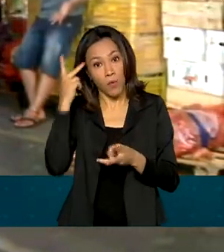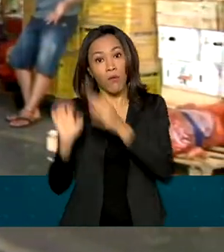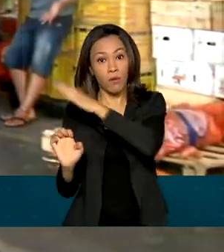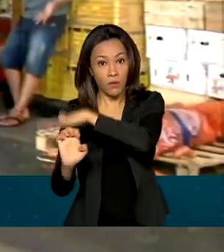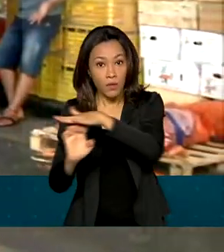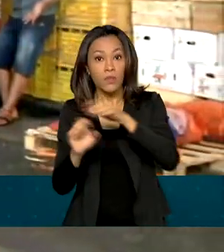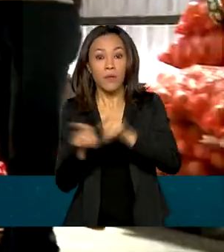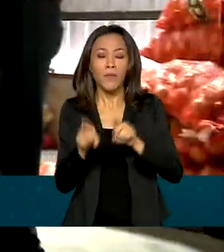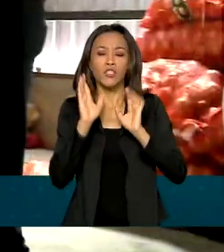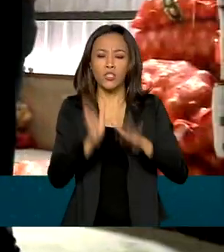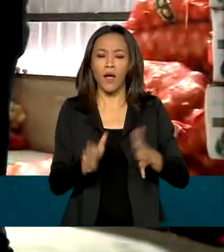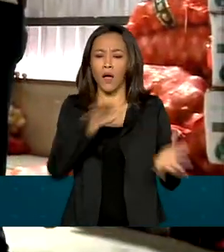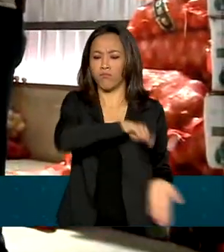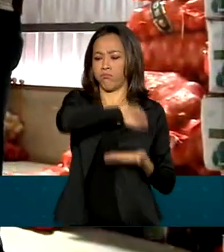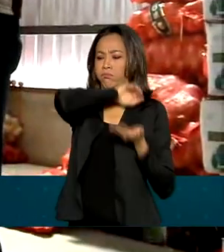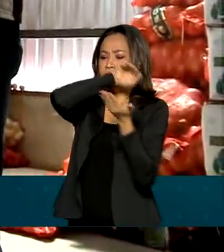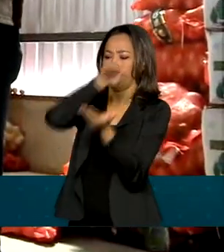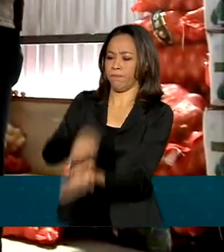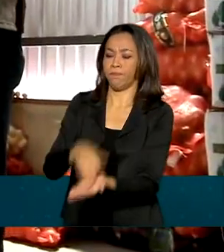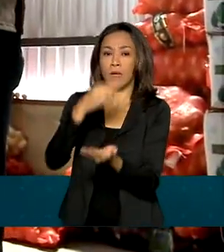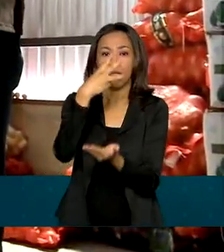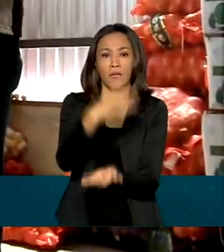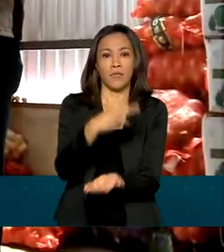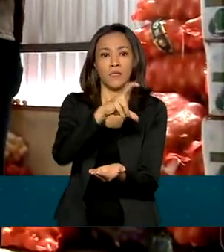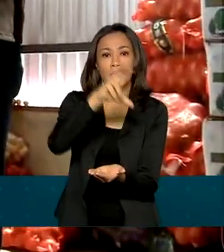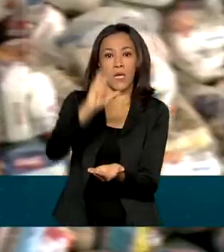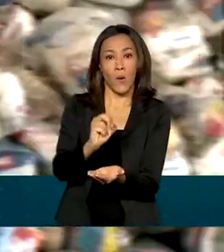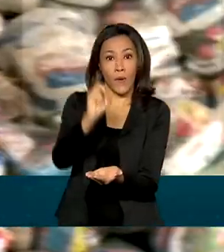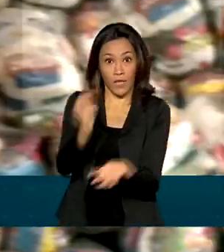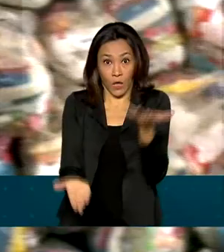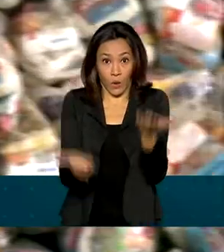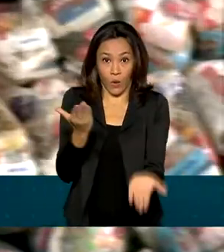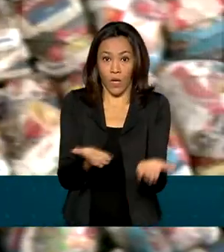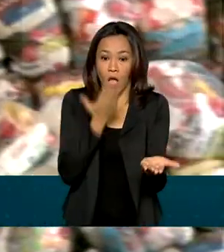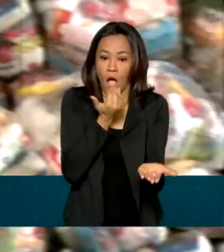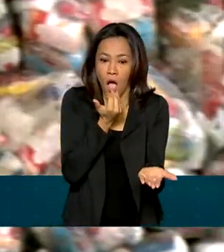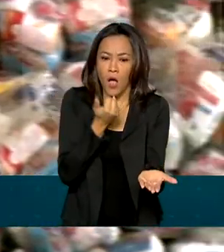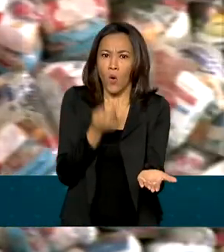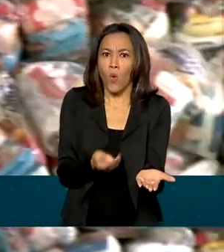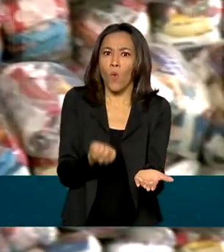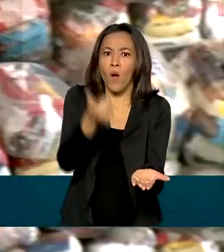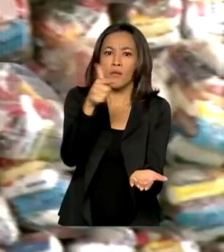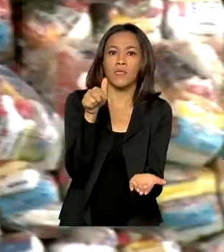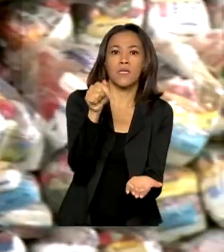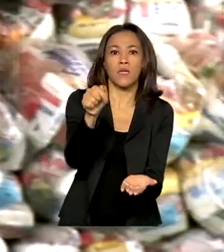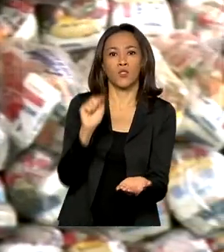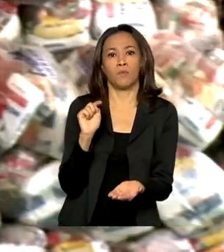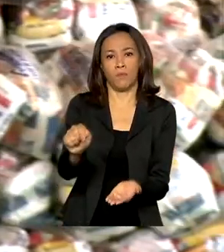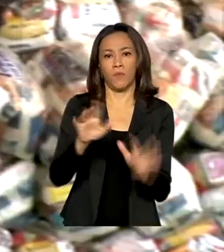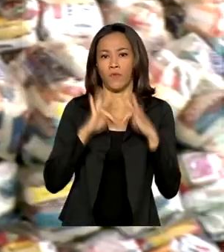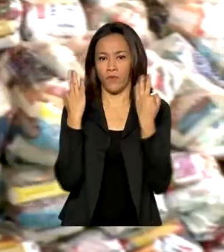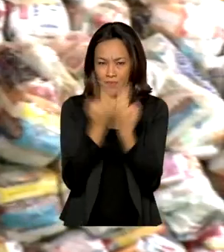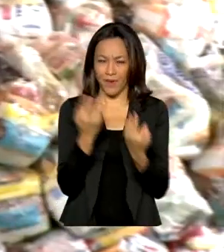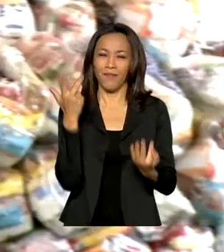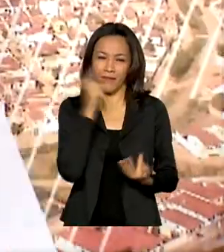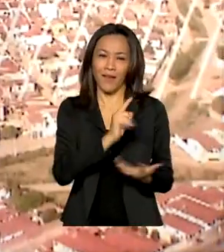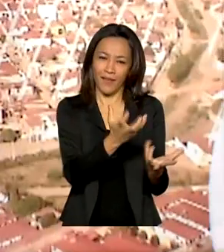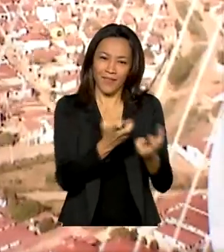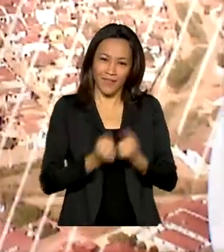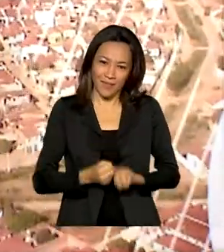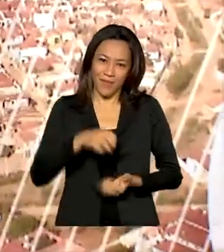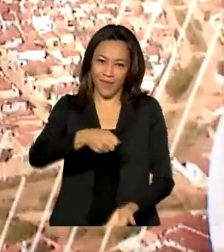enviaram cerca de 350 toneladas de alimentos. Quase 7 mil famílias serão beneficiadas.